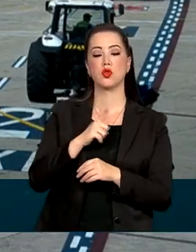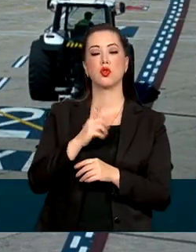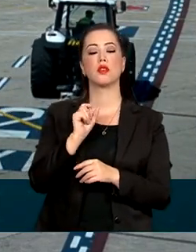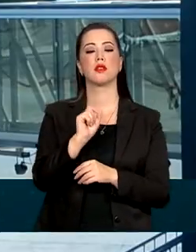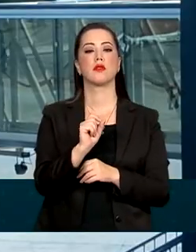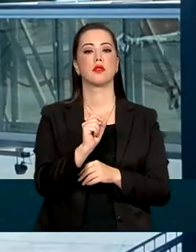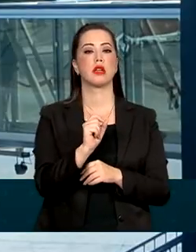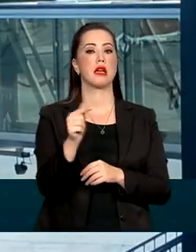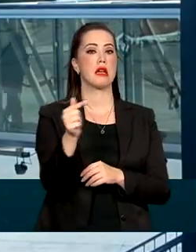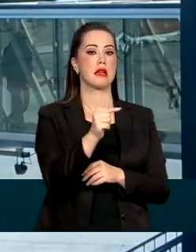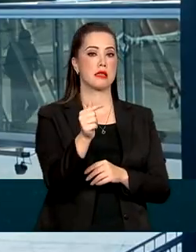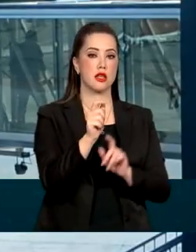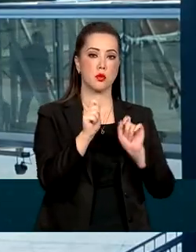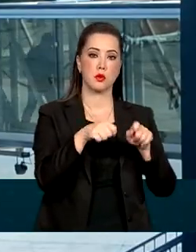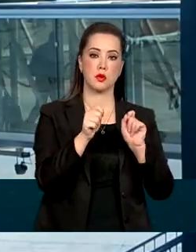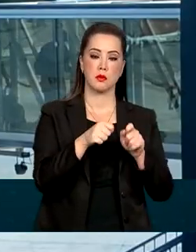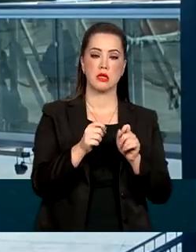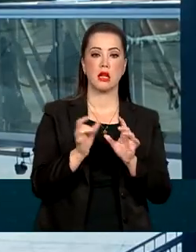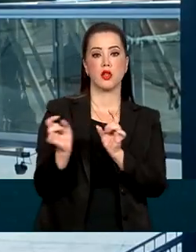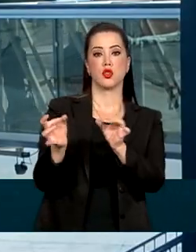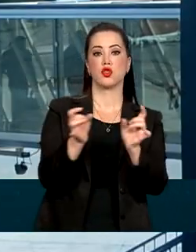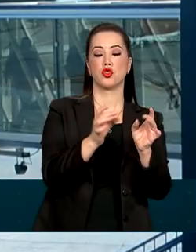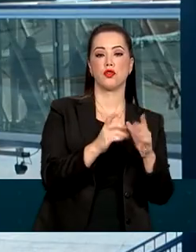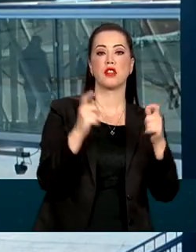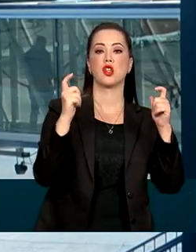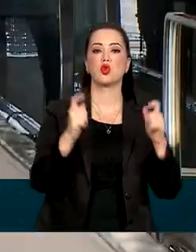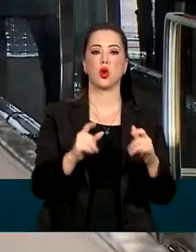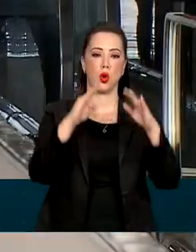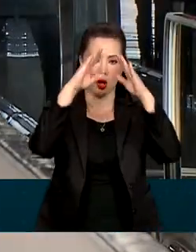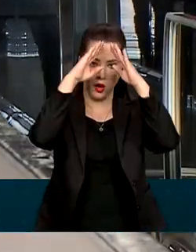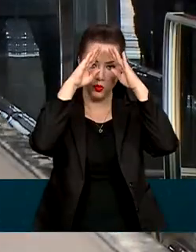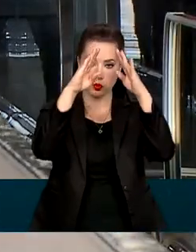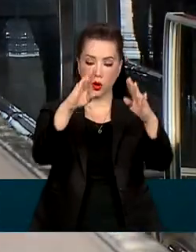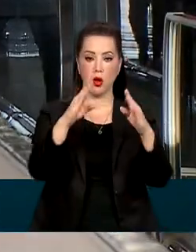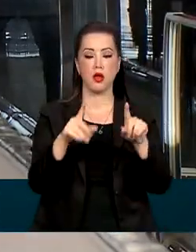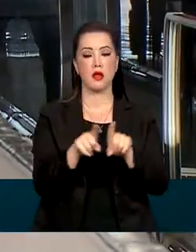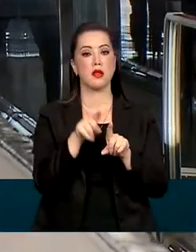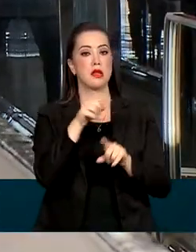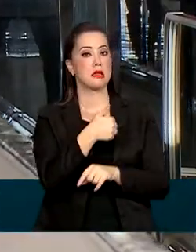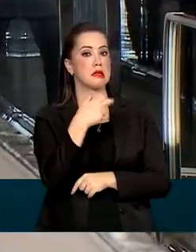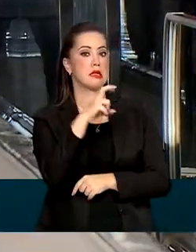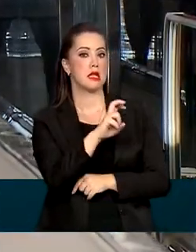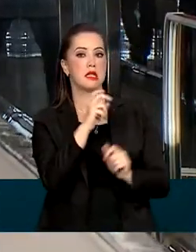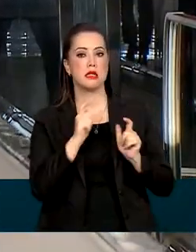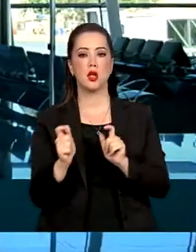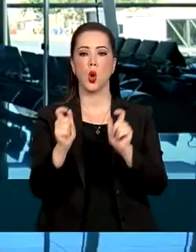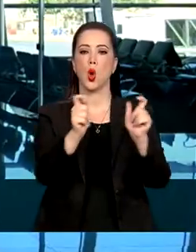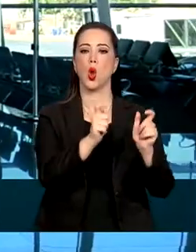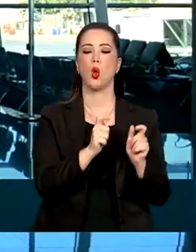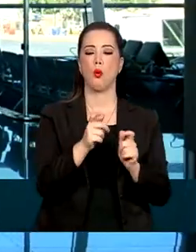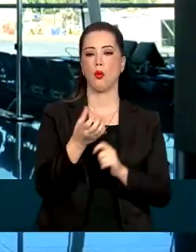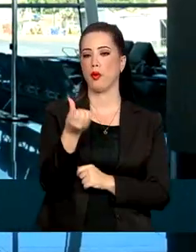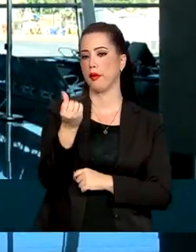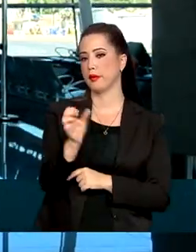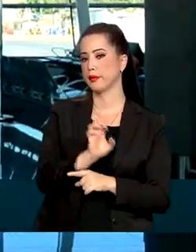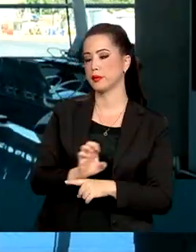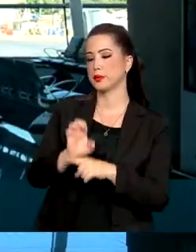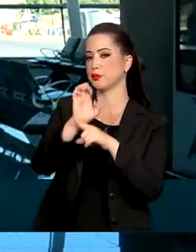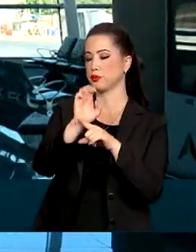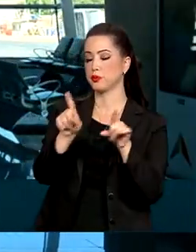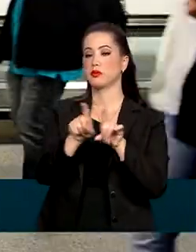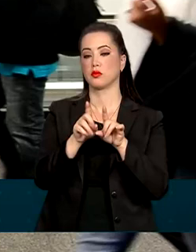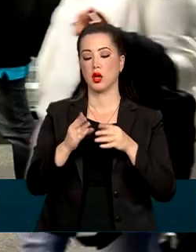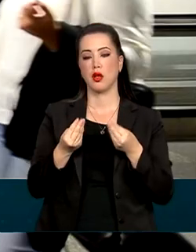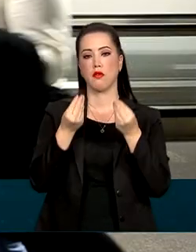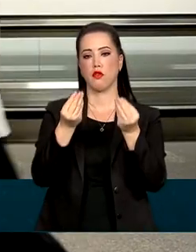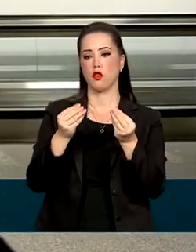rodada de desestatização de terminais aeroaviários. Foram 15 aeroportos distribuídos por seis estados e